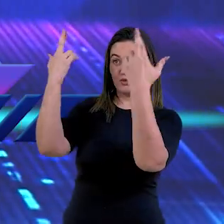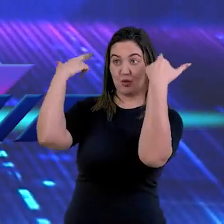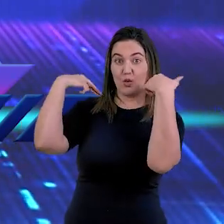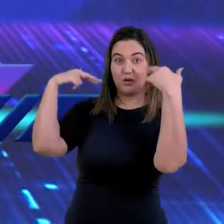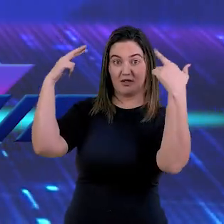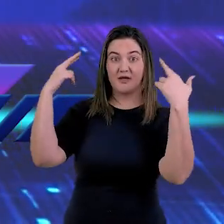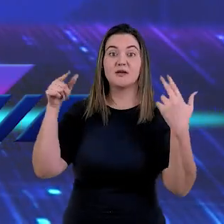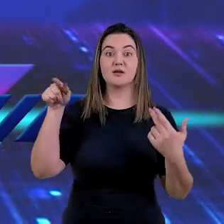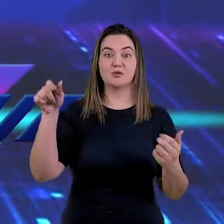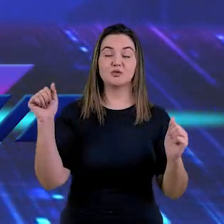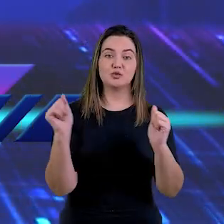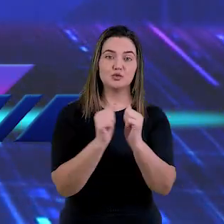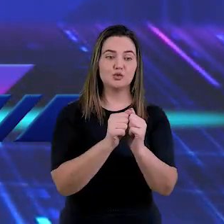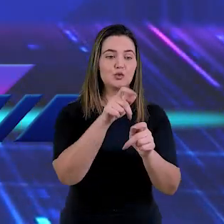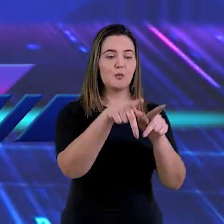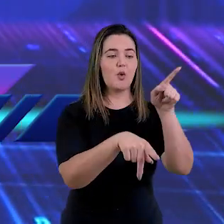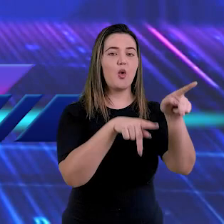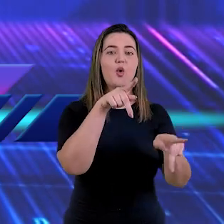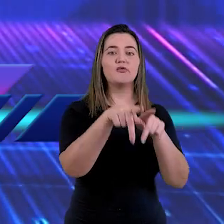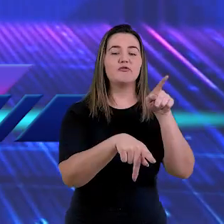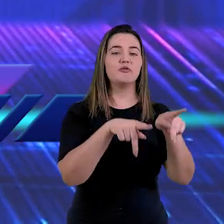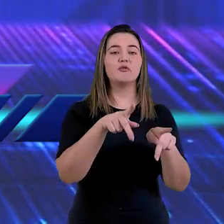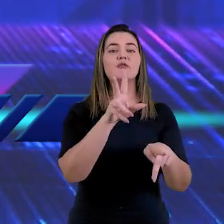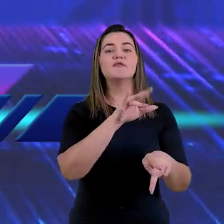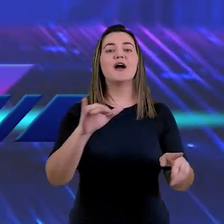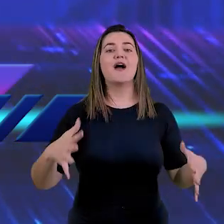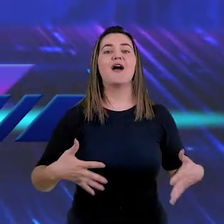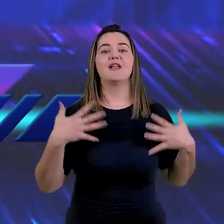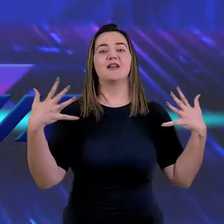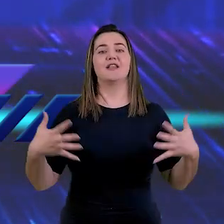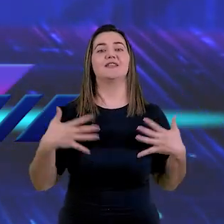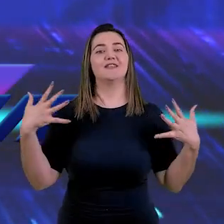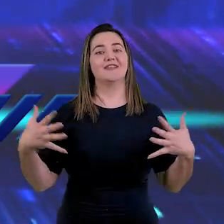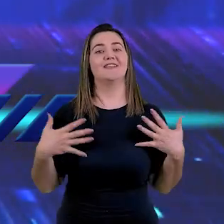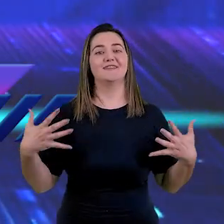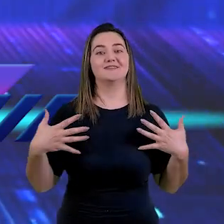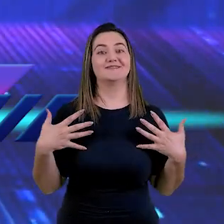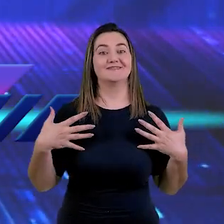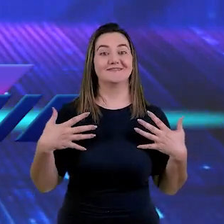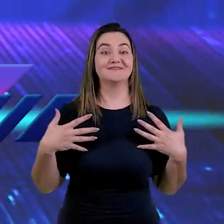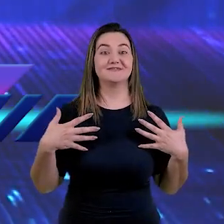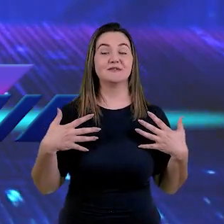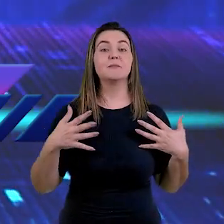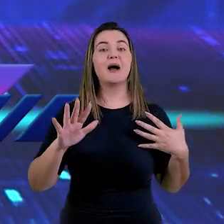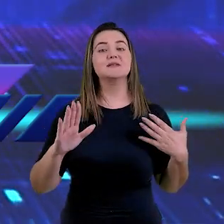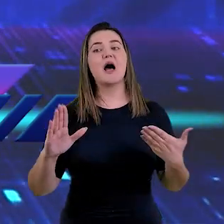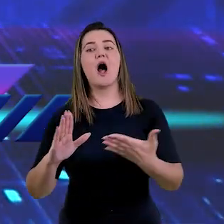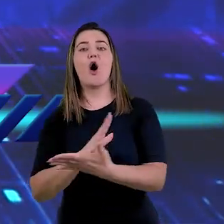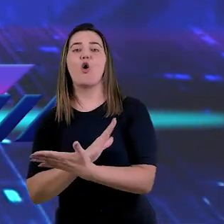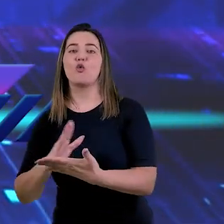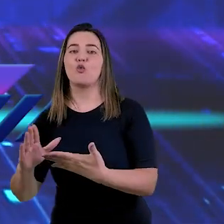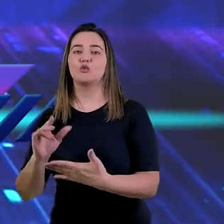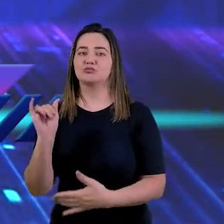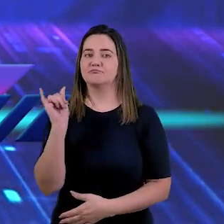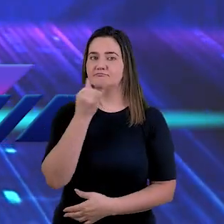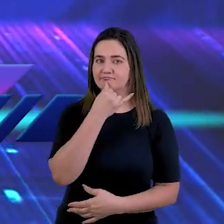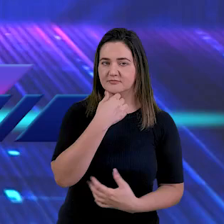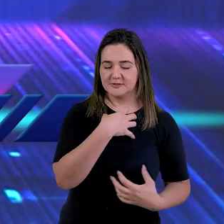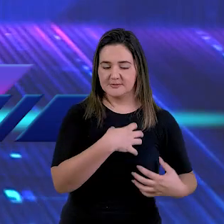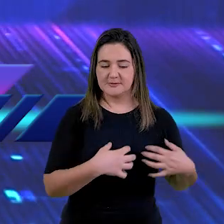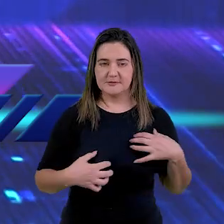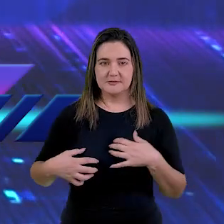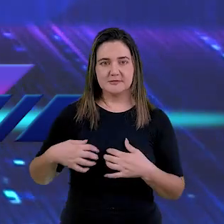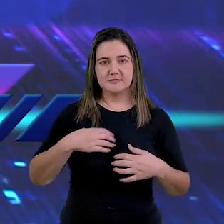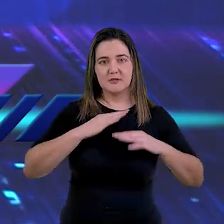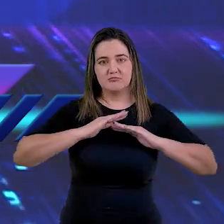casamento de Jesus com o seu povo será alegria para uns e tristeza para